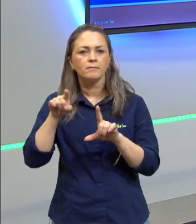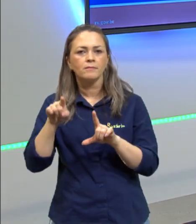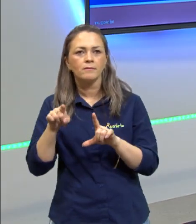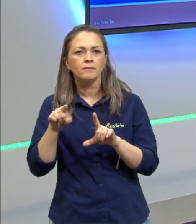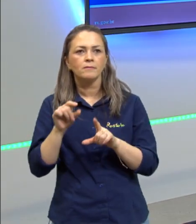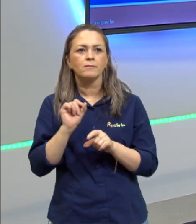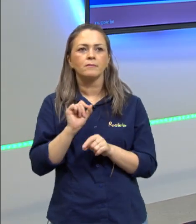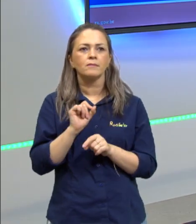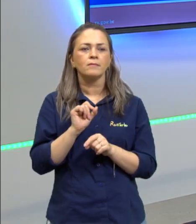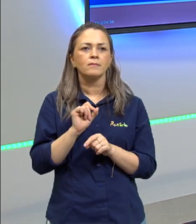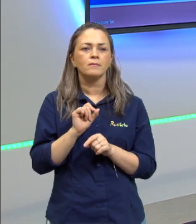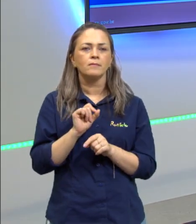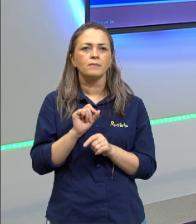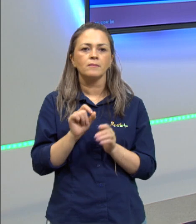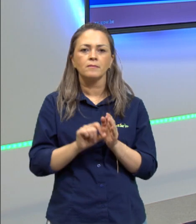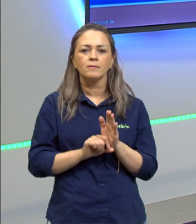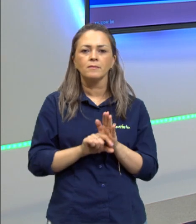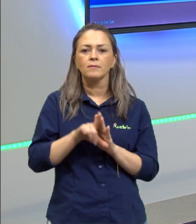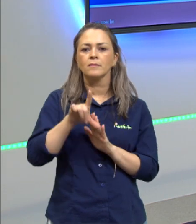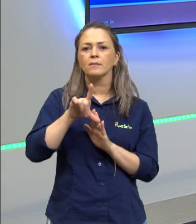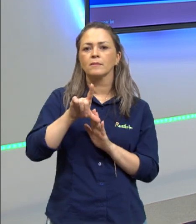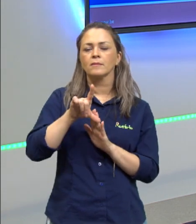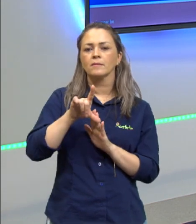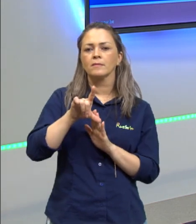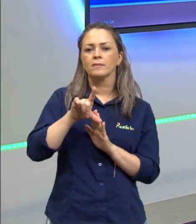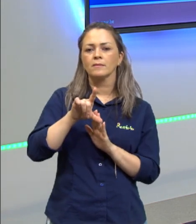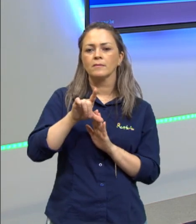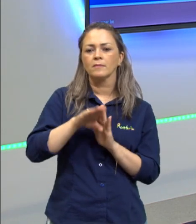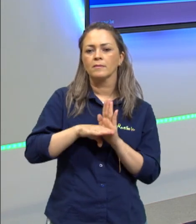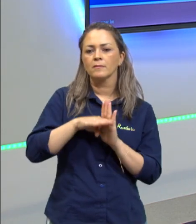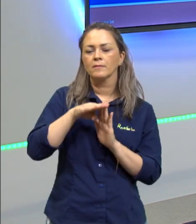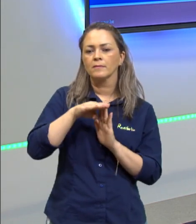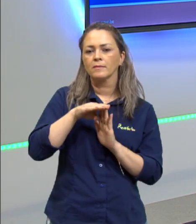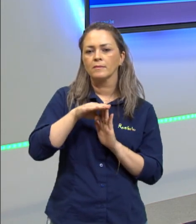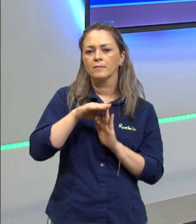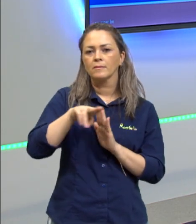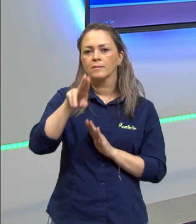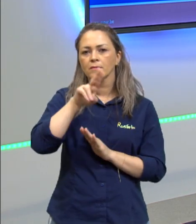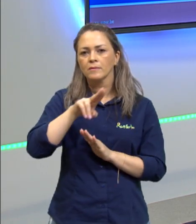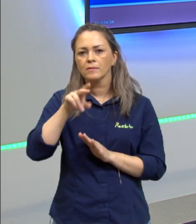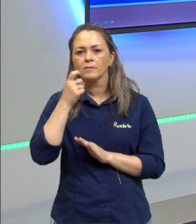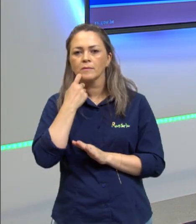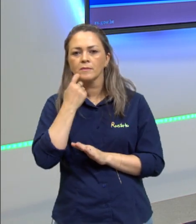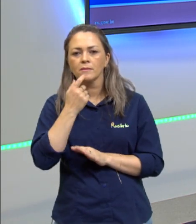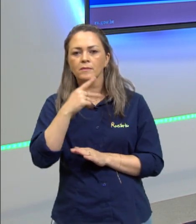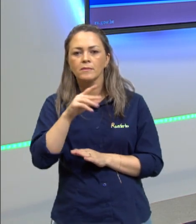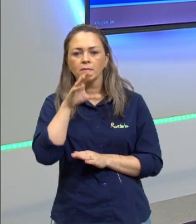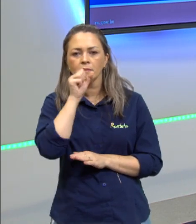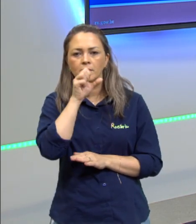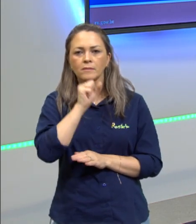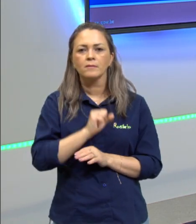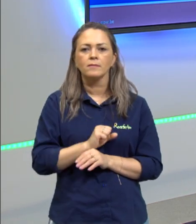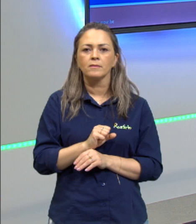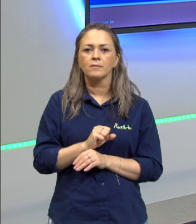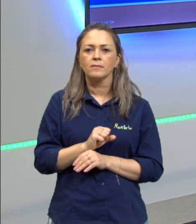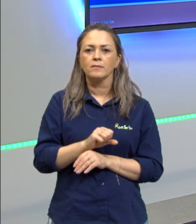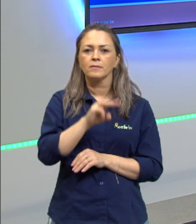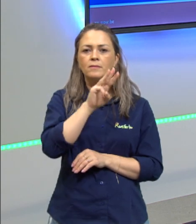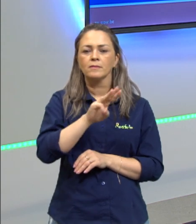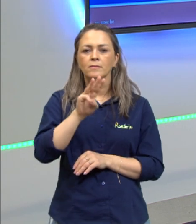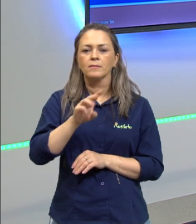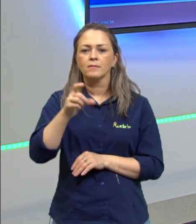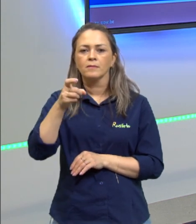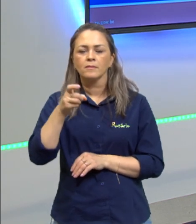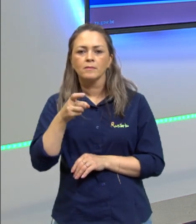verificar que a maior taxa de aumento nesse tempo de acesso, de sexta para sábado, foi no site X.